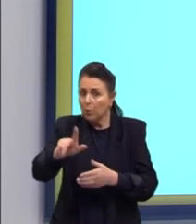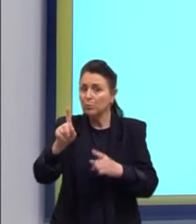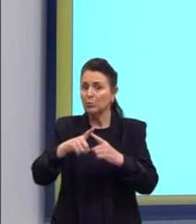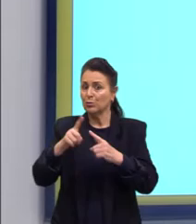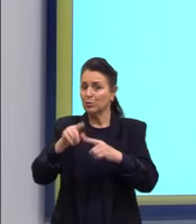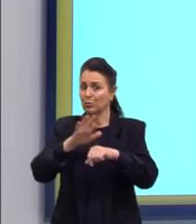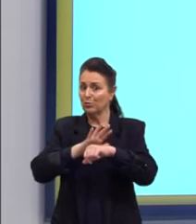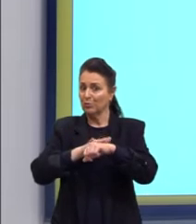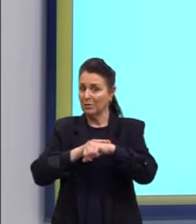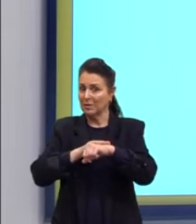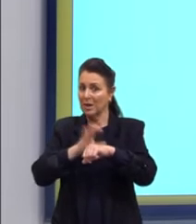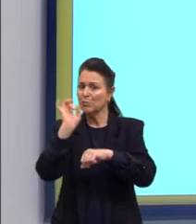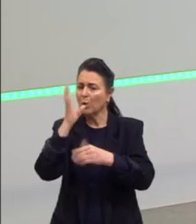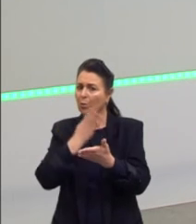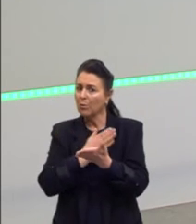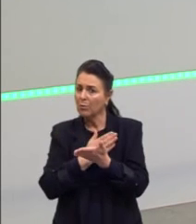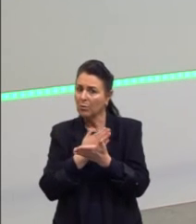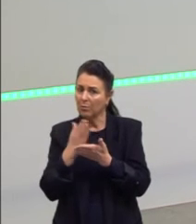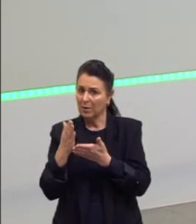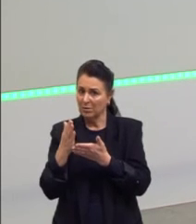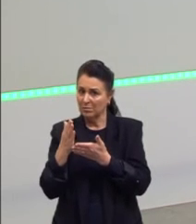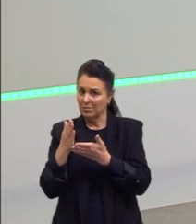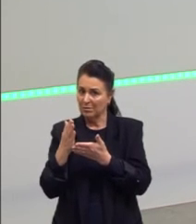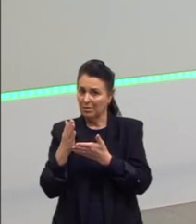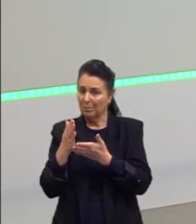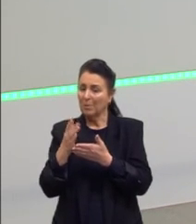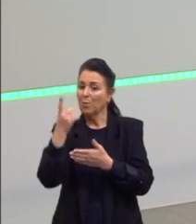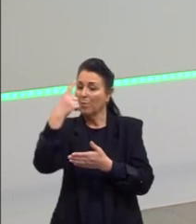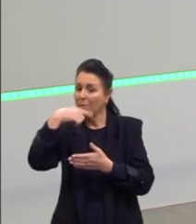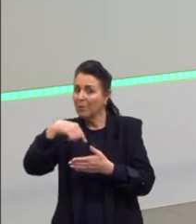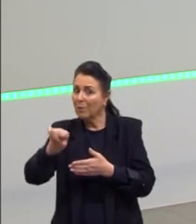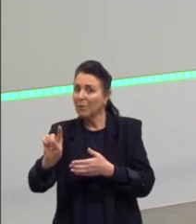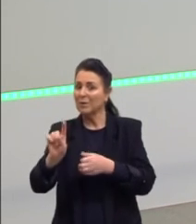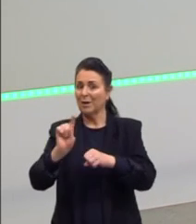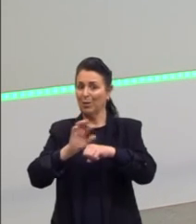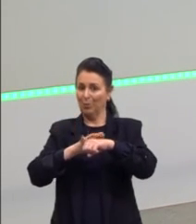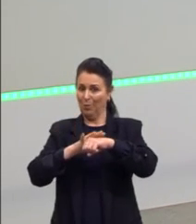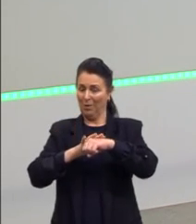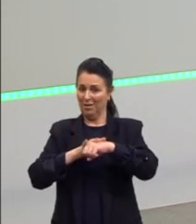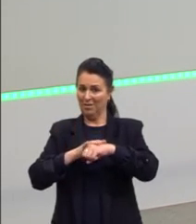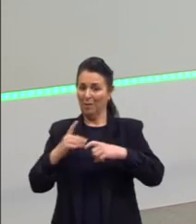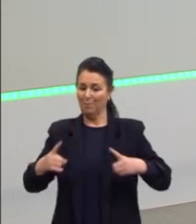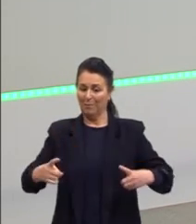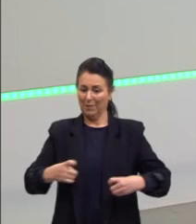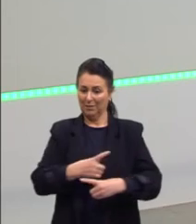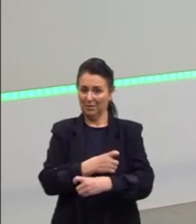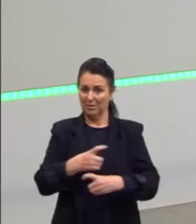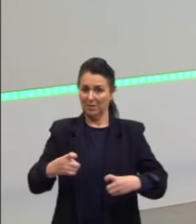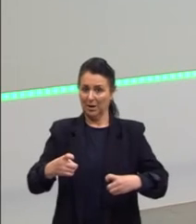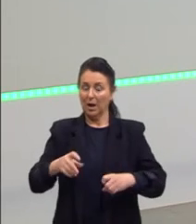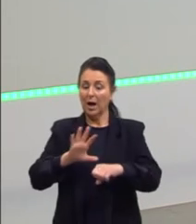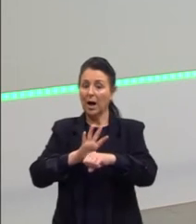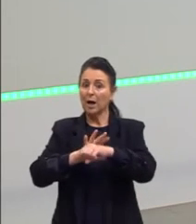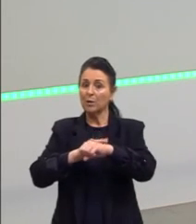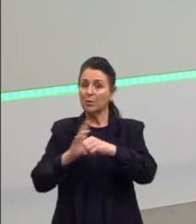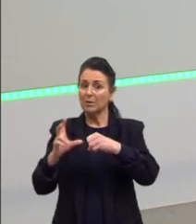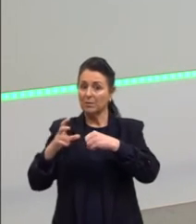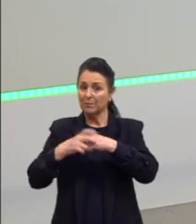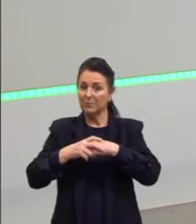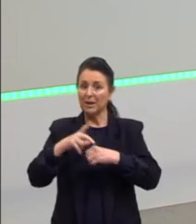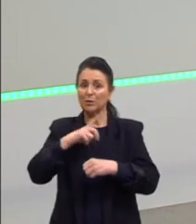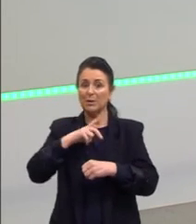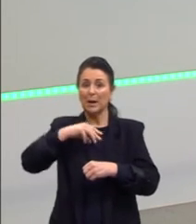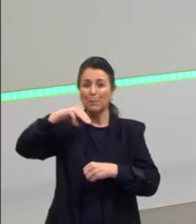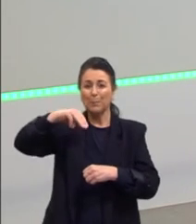abre portas para doenças bacterianas. Por exemplo, uma doença viral, geralmente, tu tem muco, né?